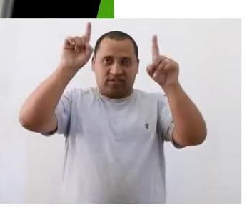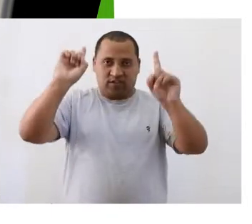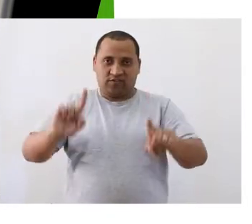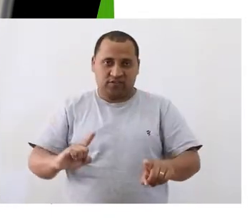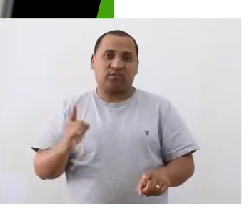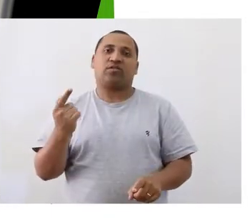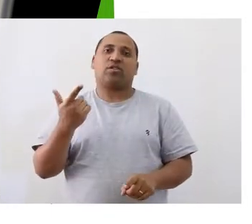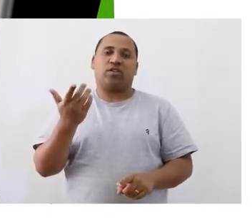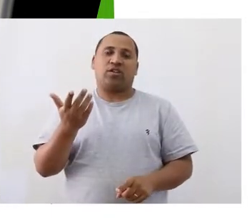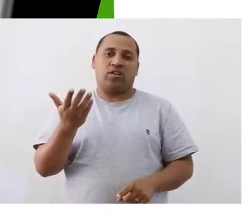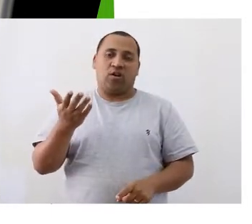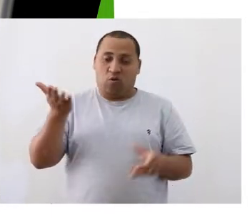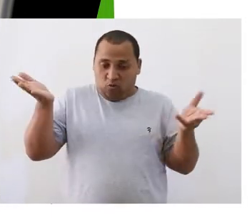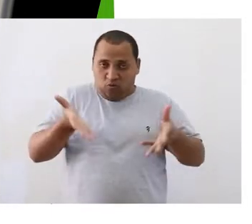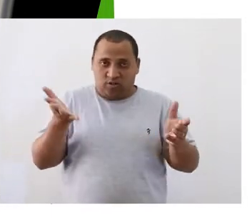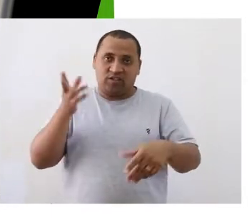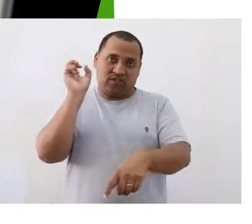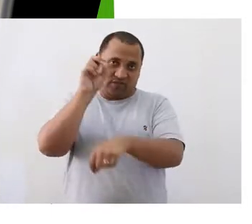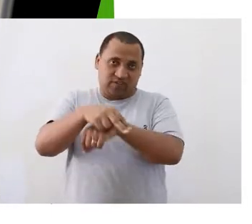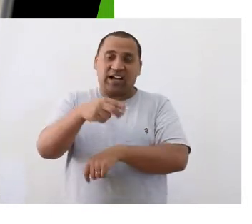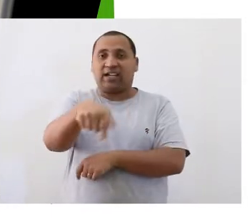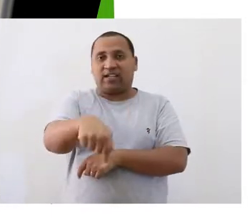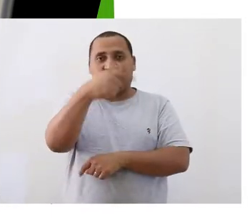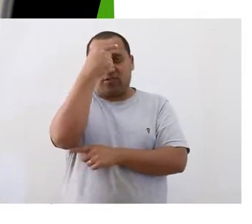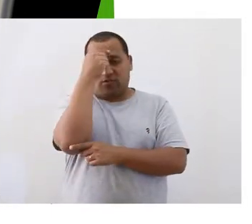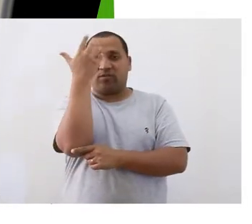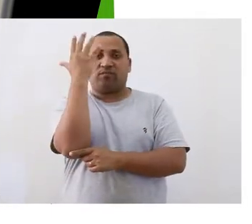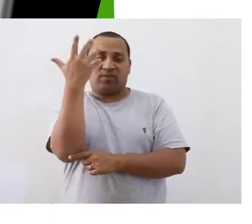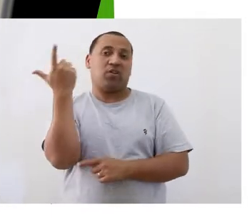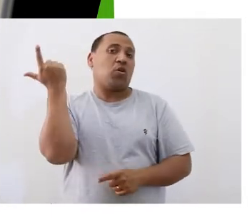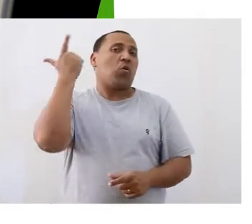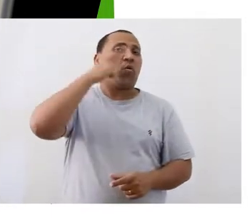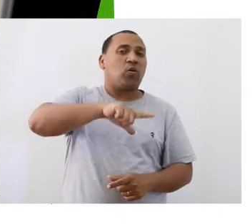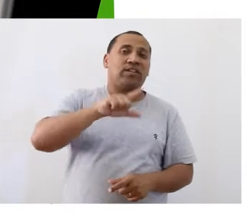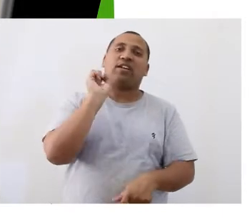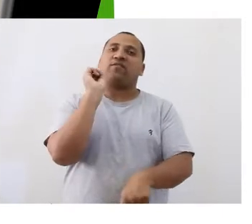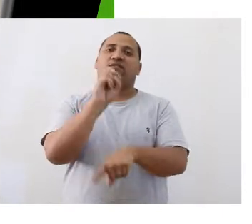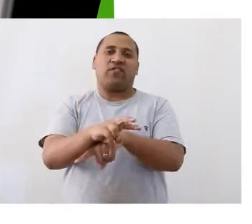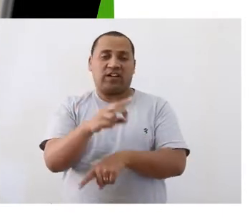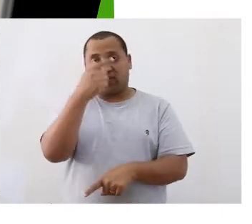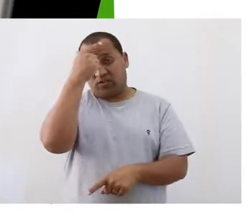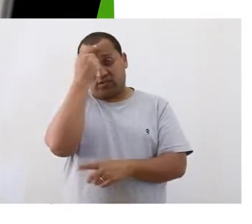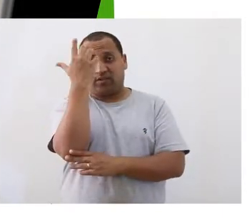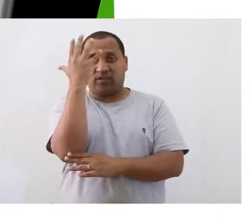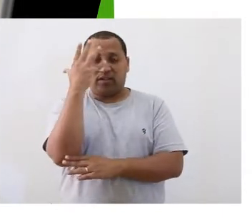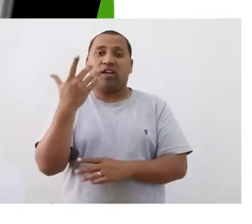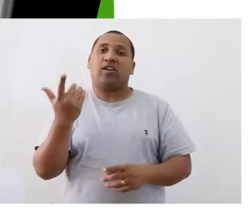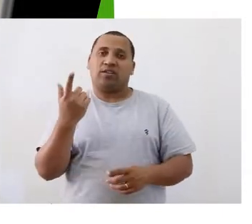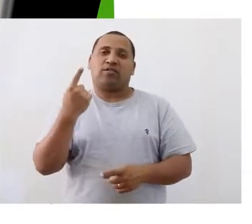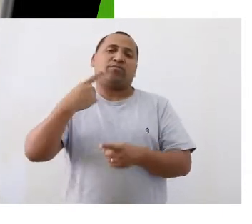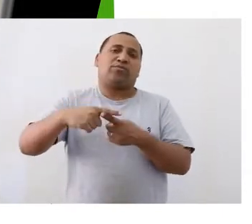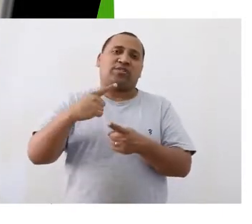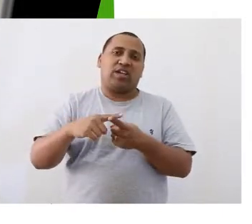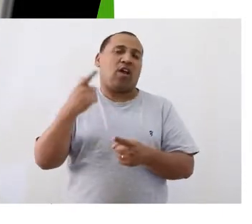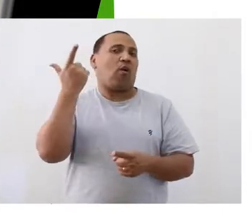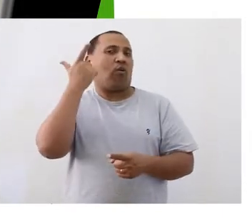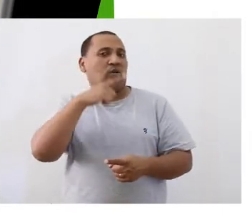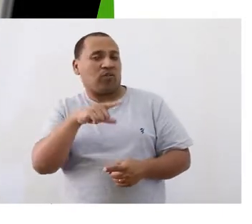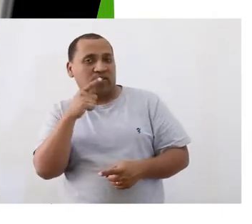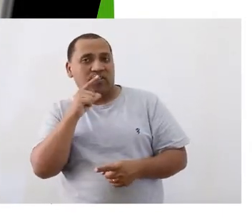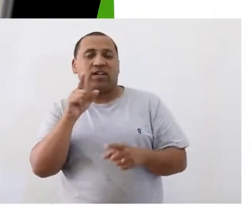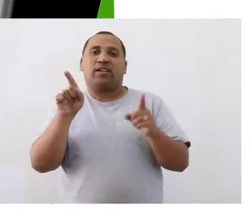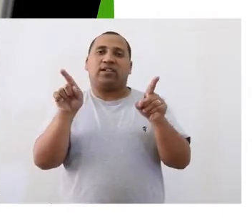servidores que hoje estão na Unipampa e que conseguiram chegar até aqui via